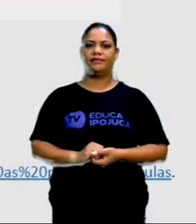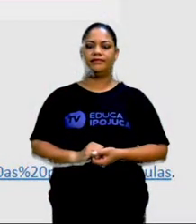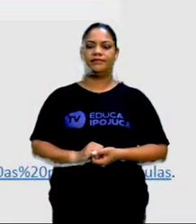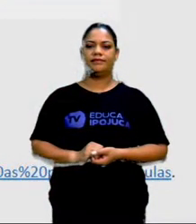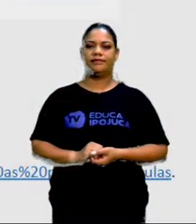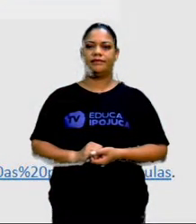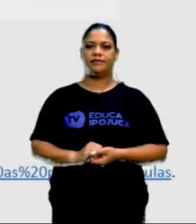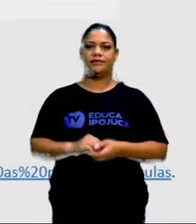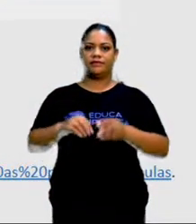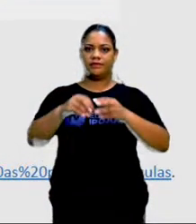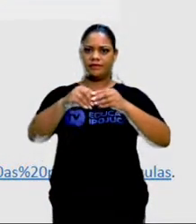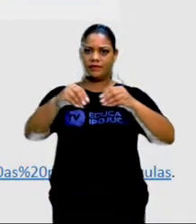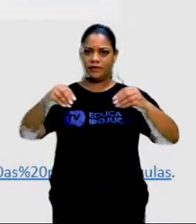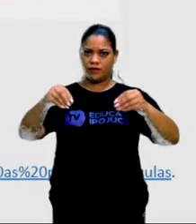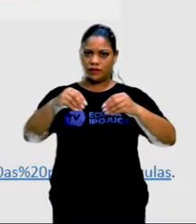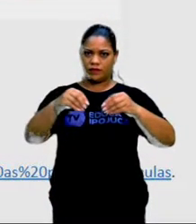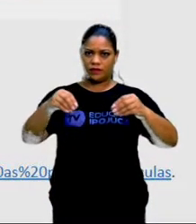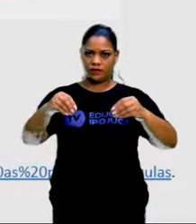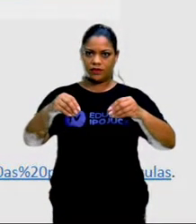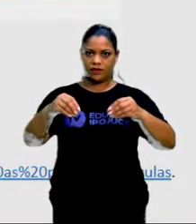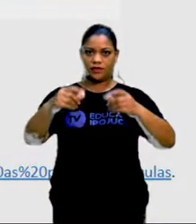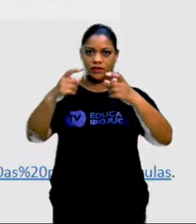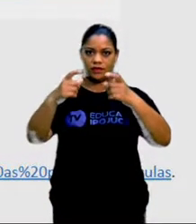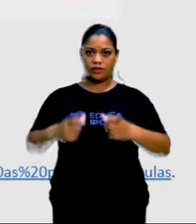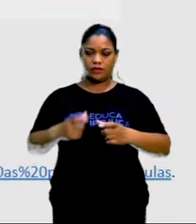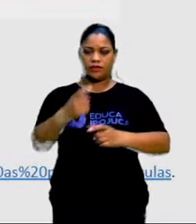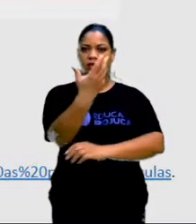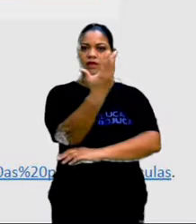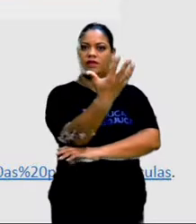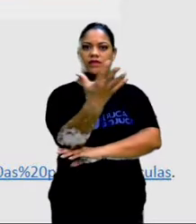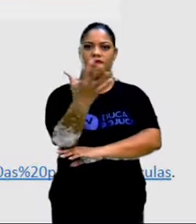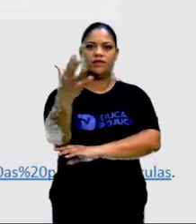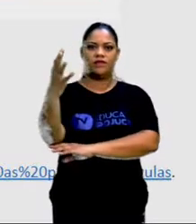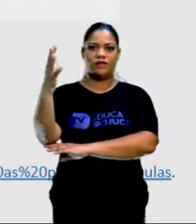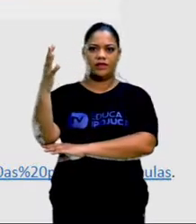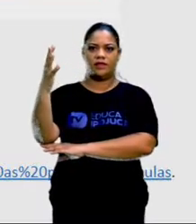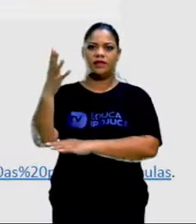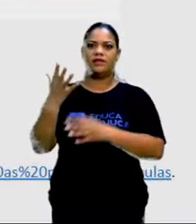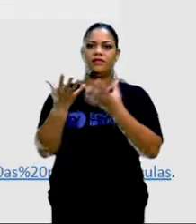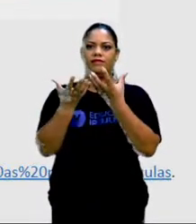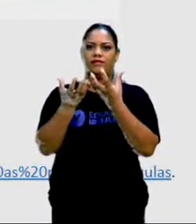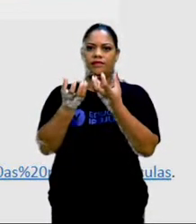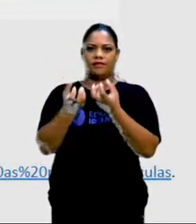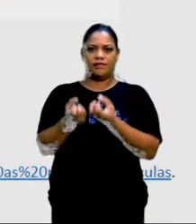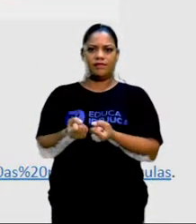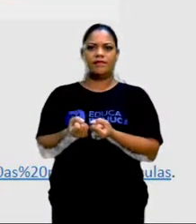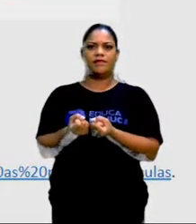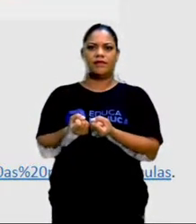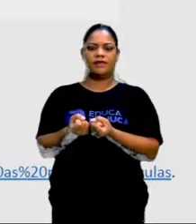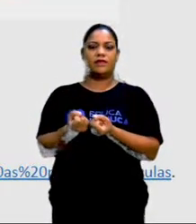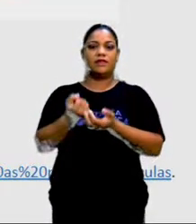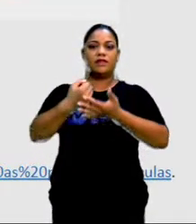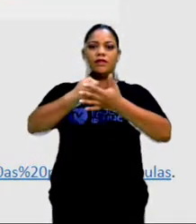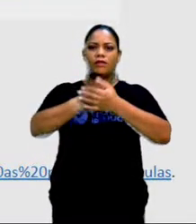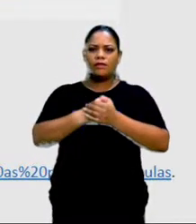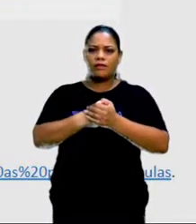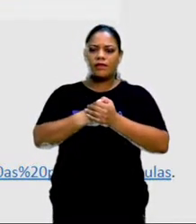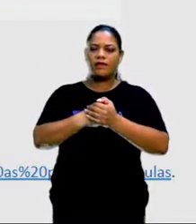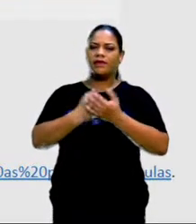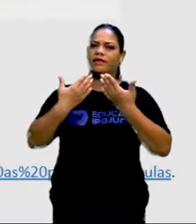solos de terrenos florestais capitam e absorvem, filtram e acumulam